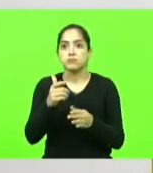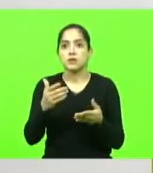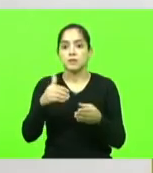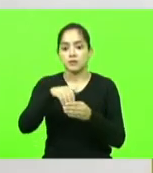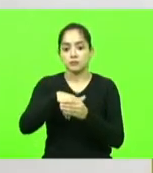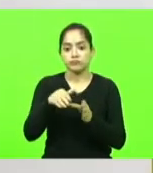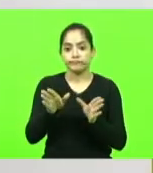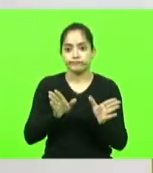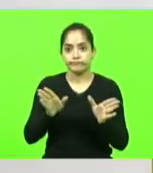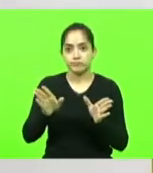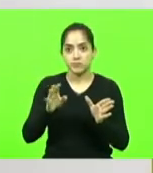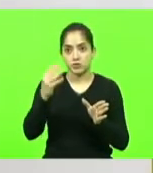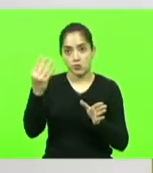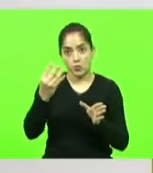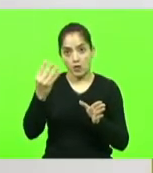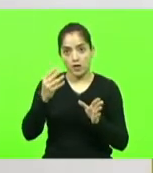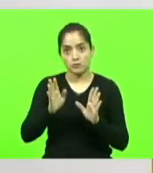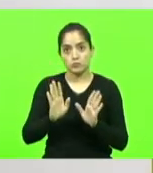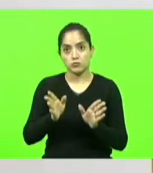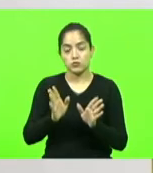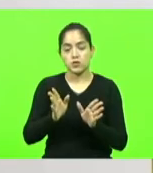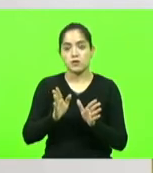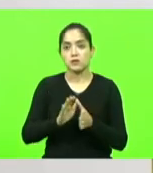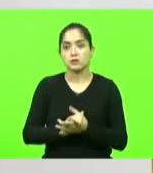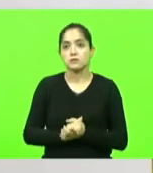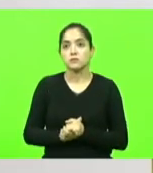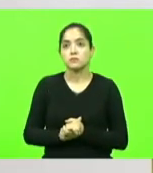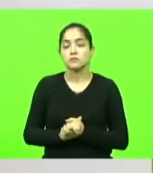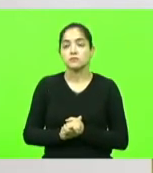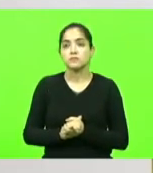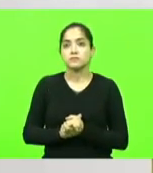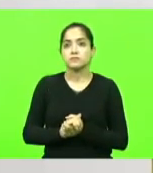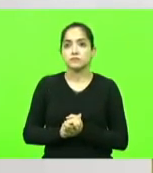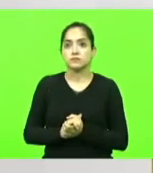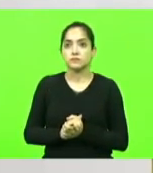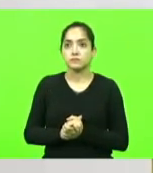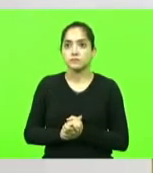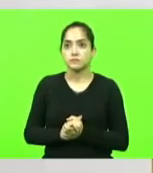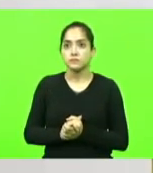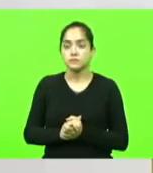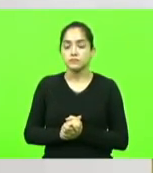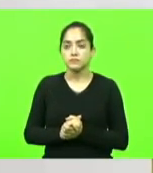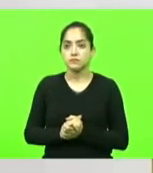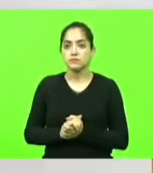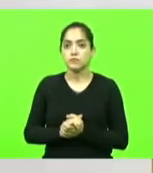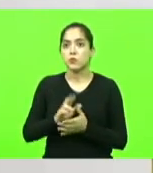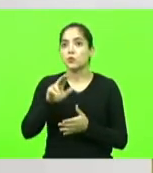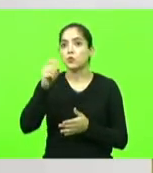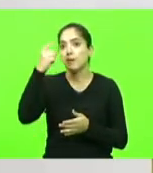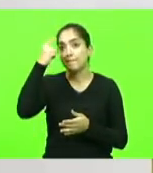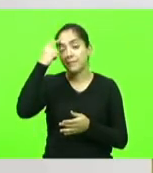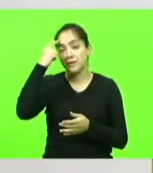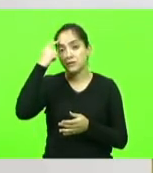no meu quarto mandato, deputado Ivan, nunca imaginaria eu que